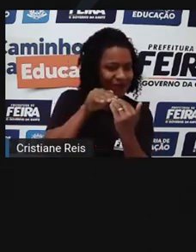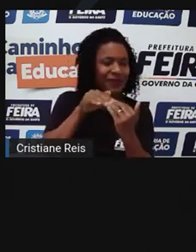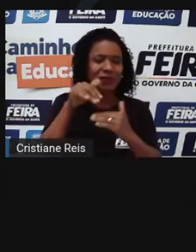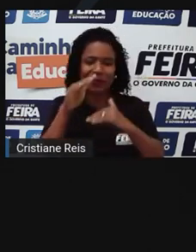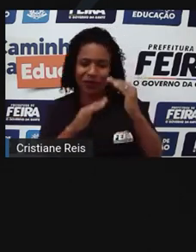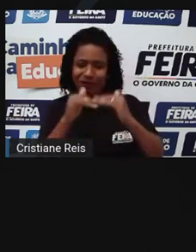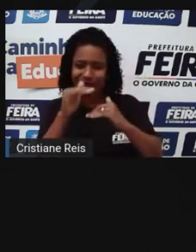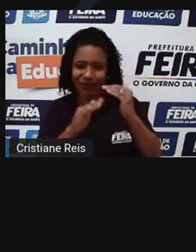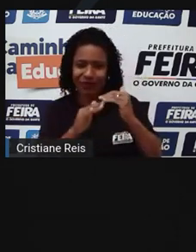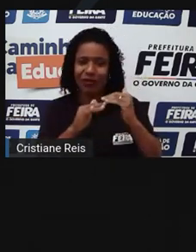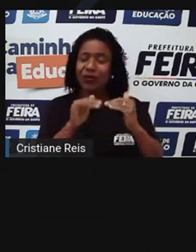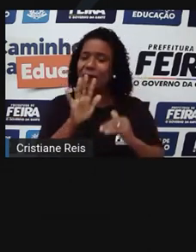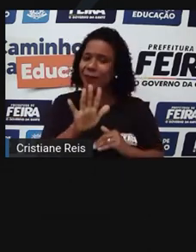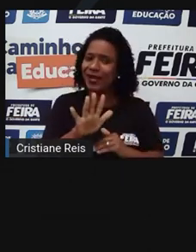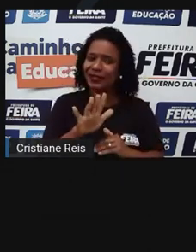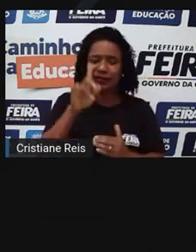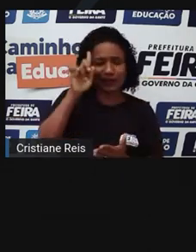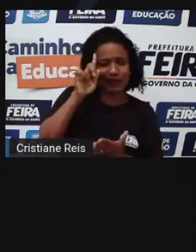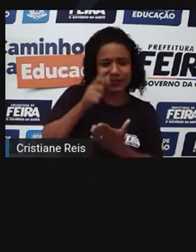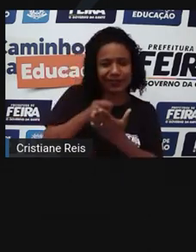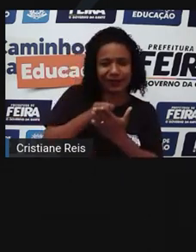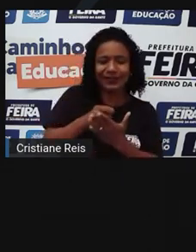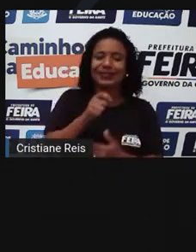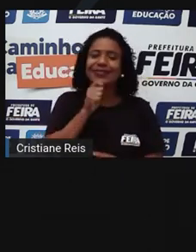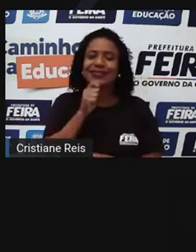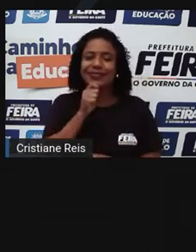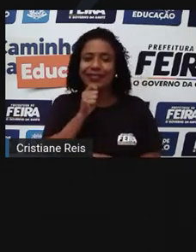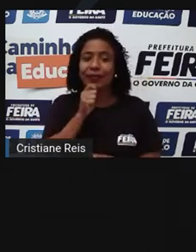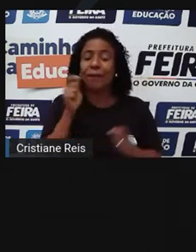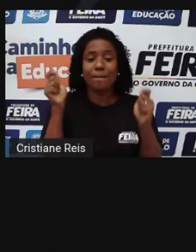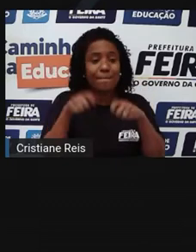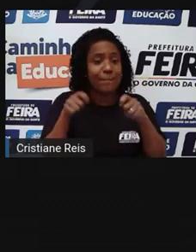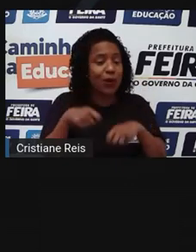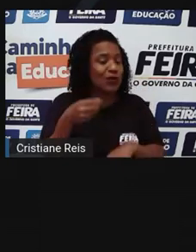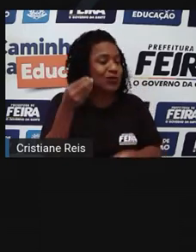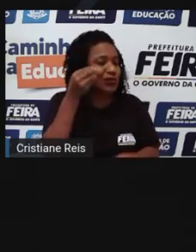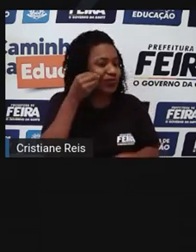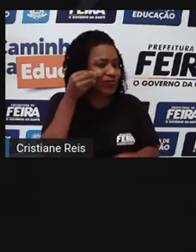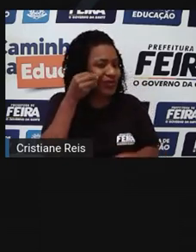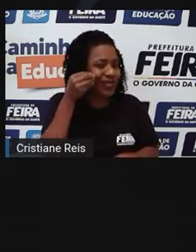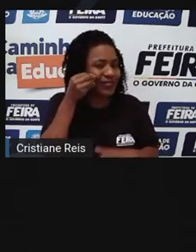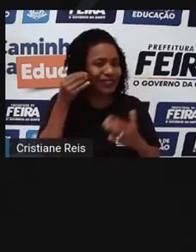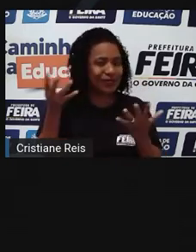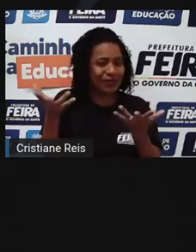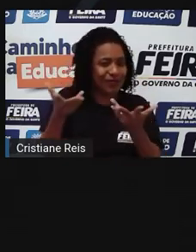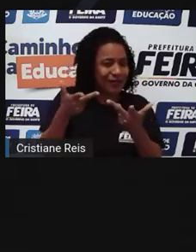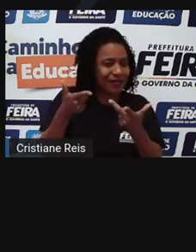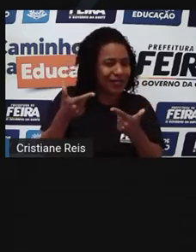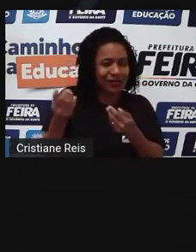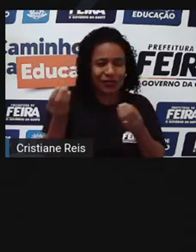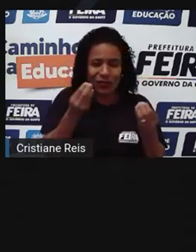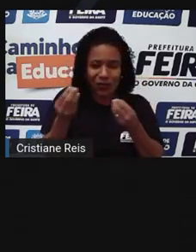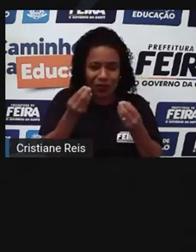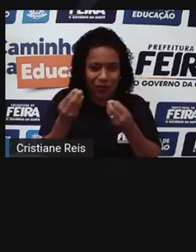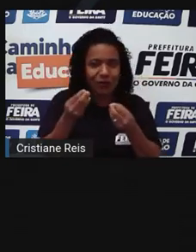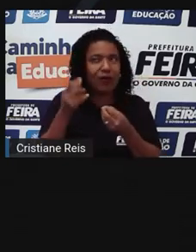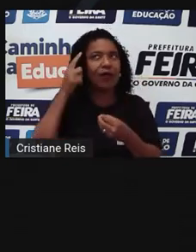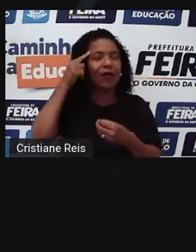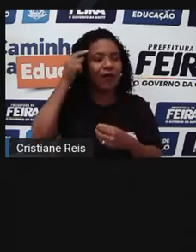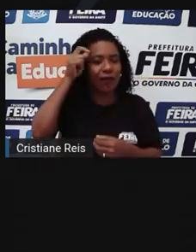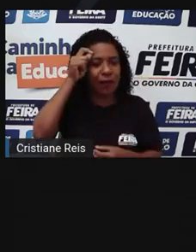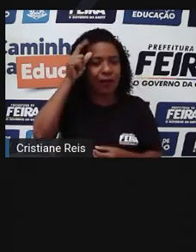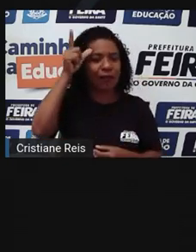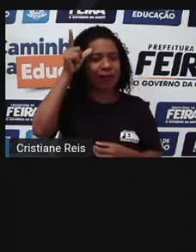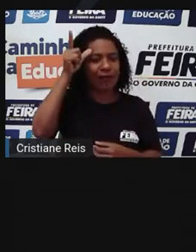Mas se mesmo assim você ainda não se decidiu, é só fazer o teste vocacional que você está vendo aí na sua tela. Ele pode te ajudar a se preparar para